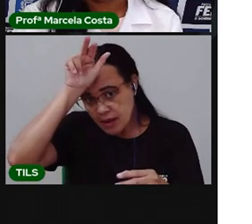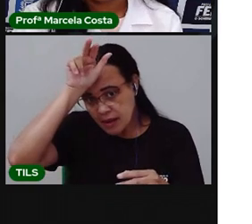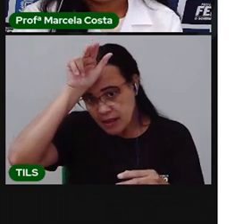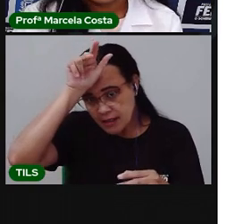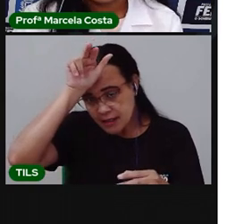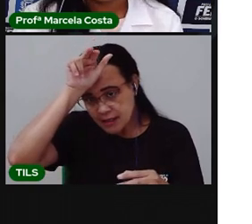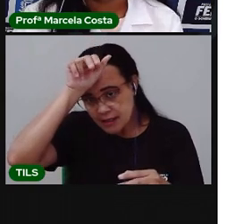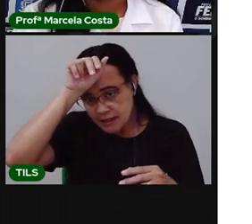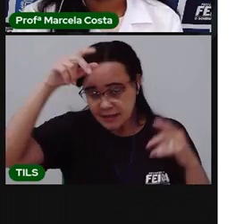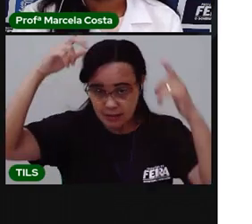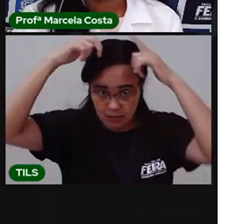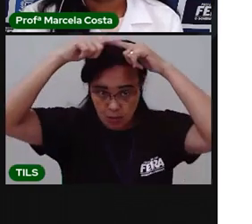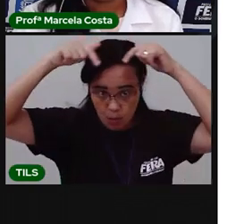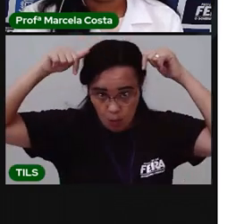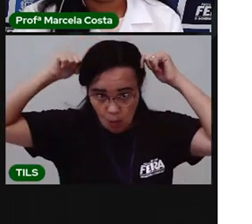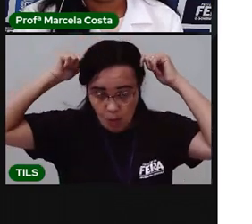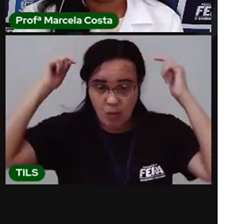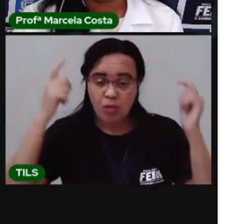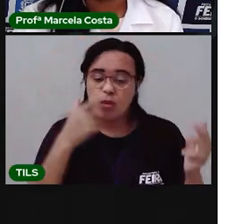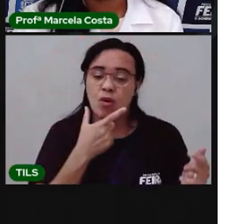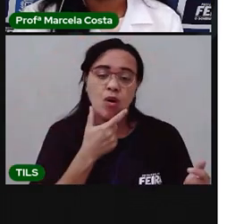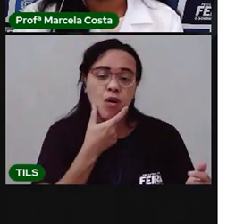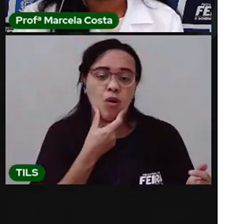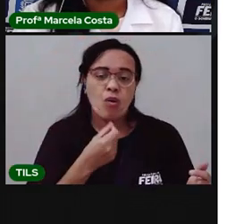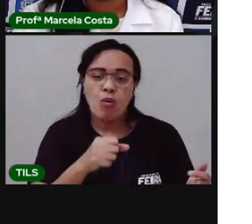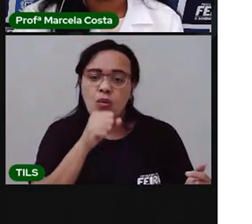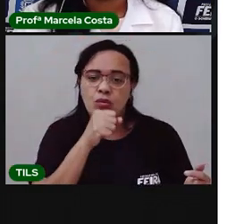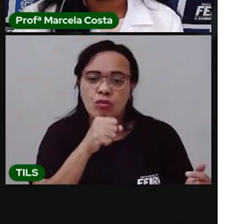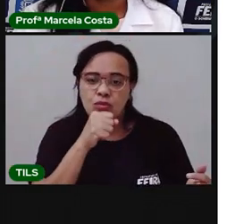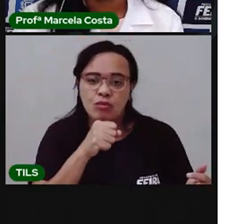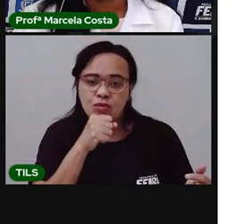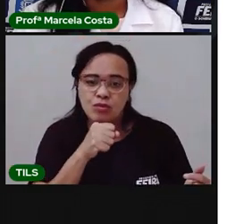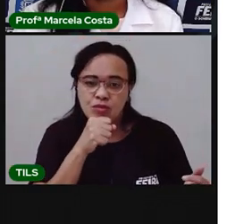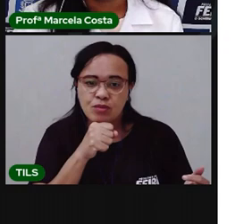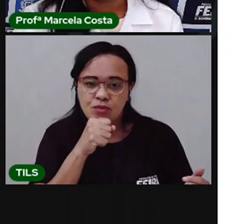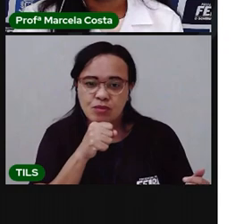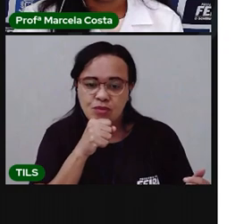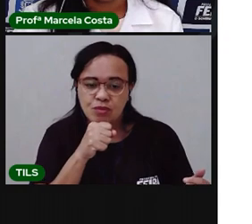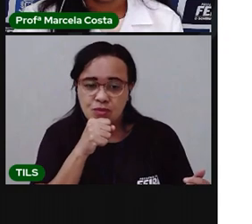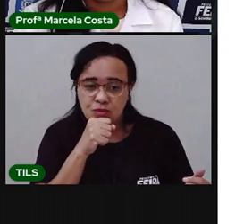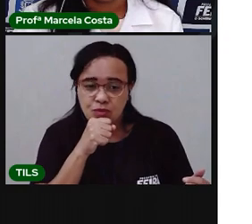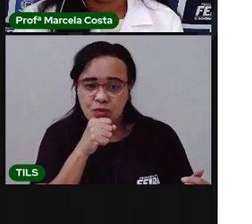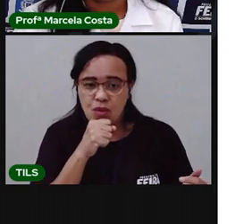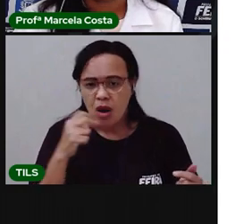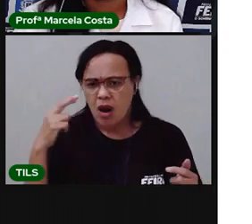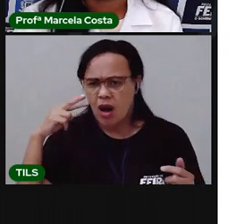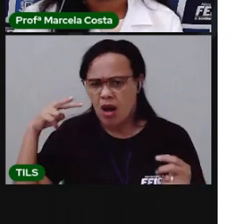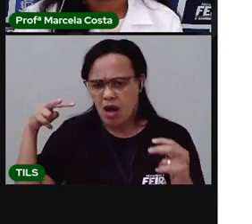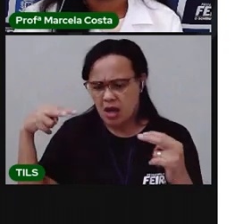Na careca do vovô.